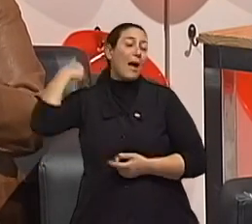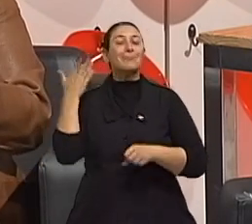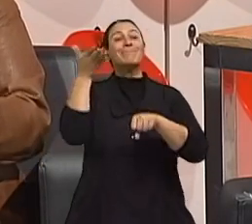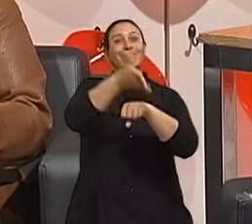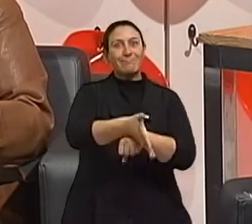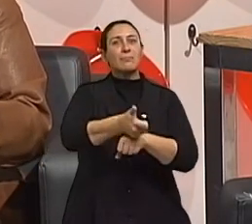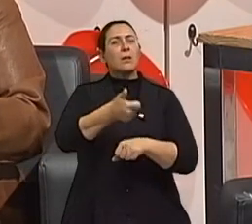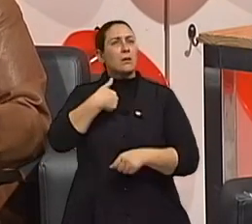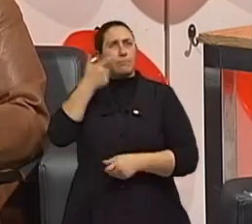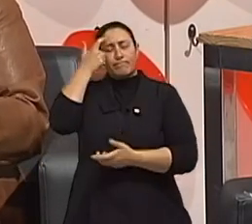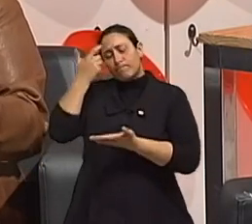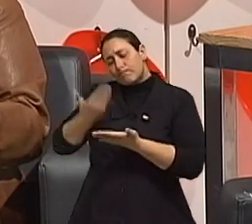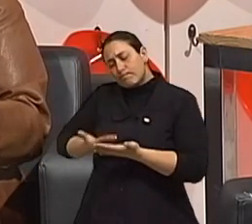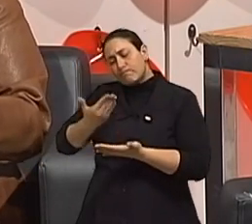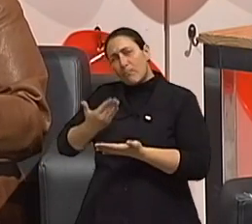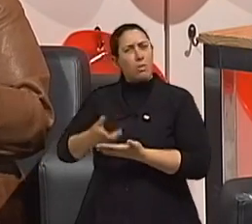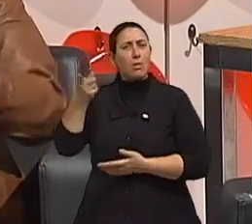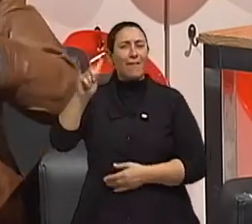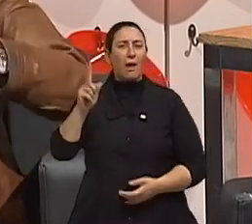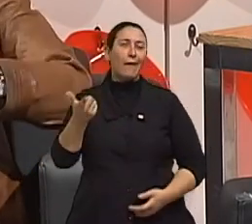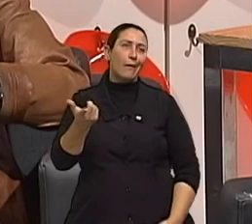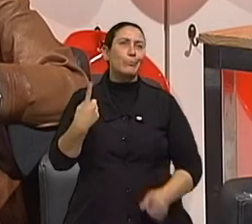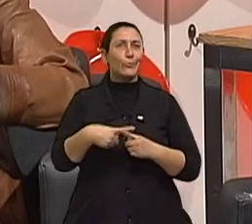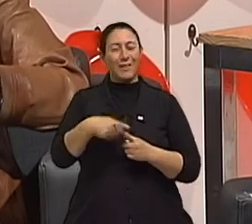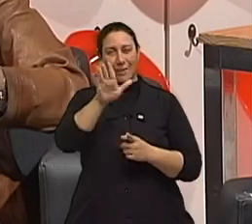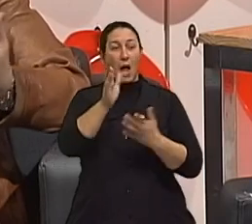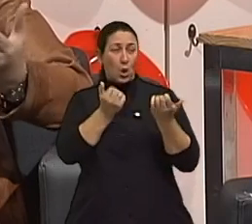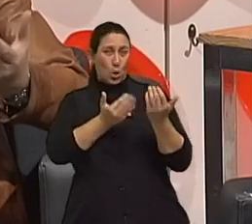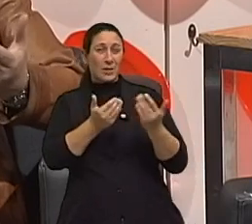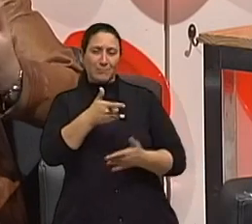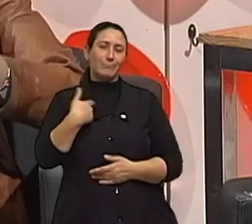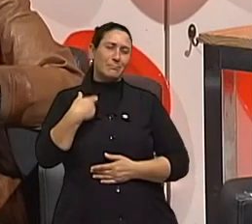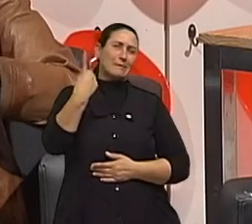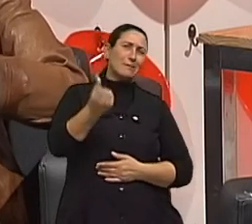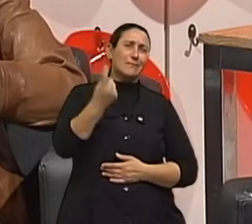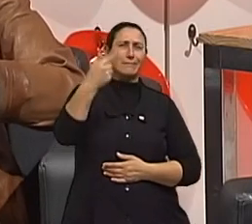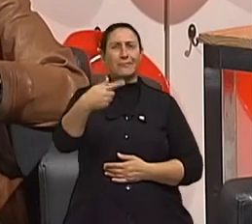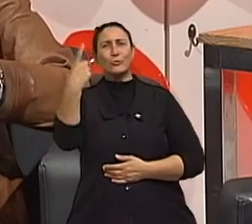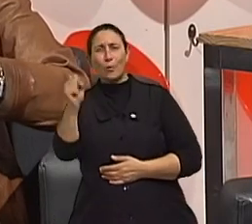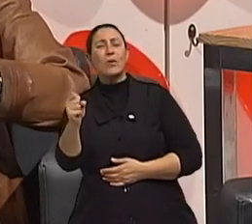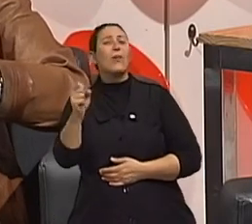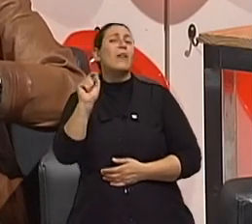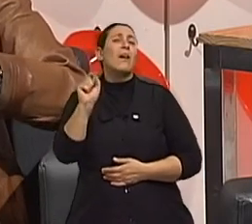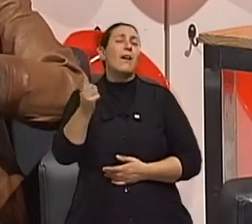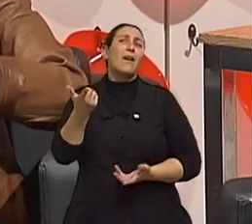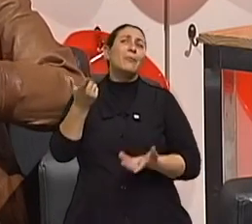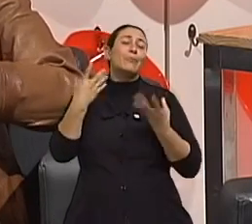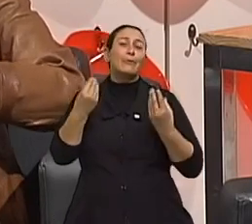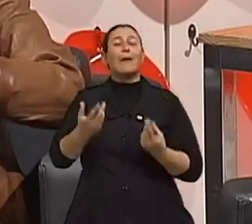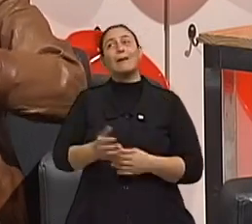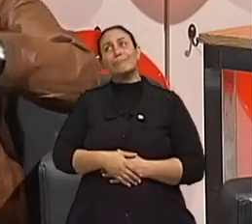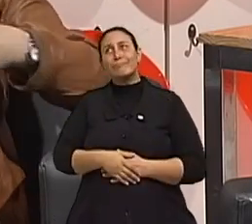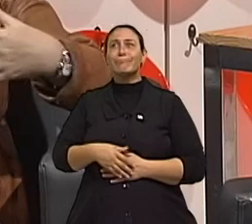pensada, refletida. Então, não foi porque o adolescente com seus 16, 17, 18 anos, muitas vezes é